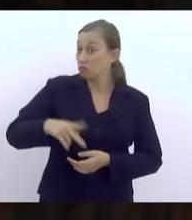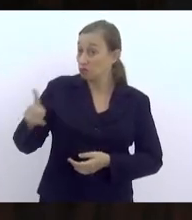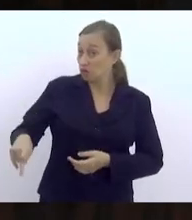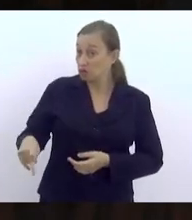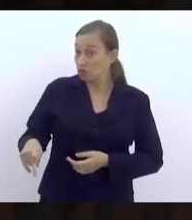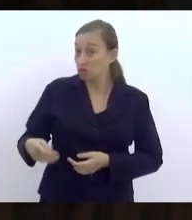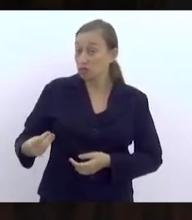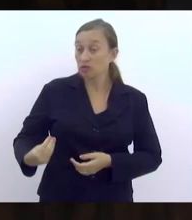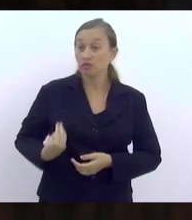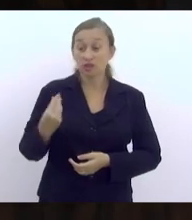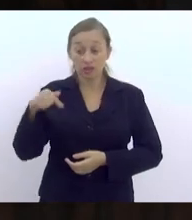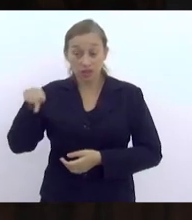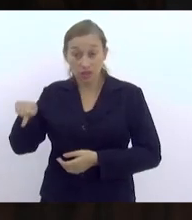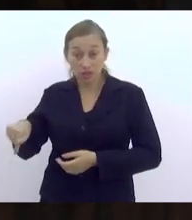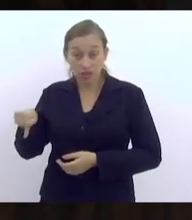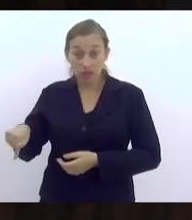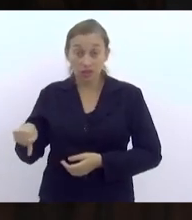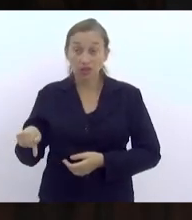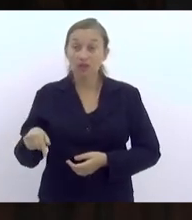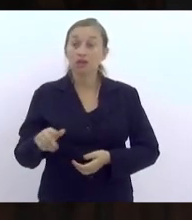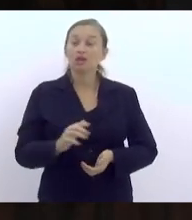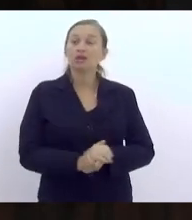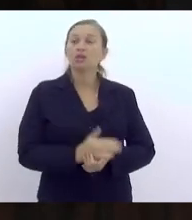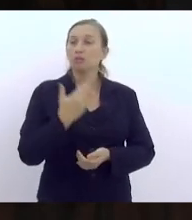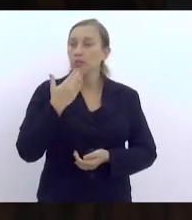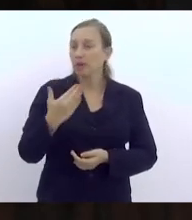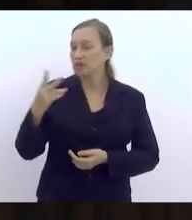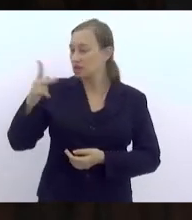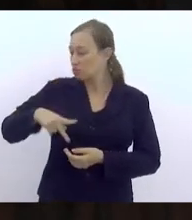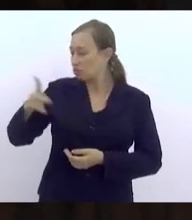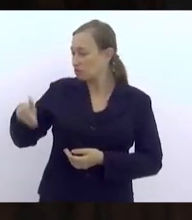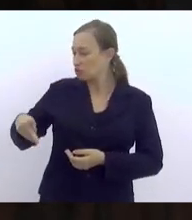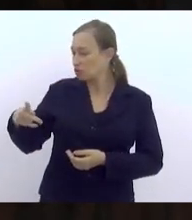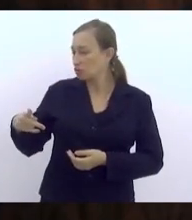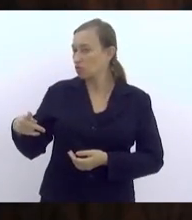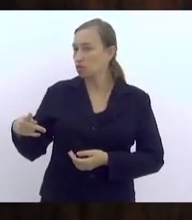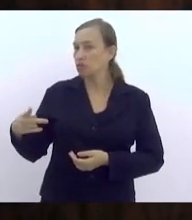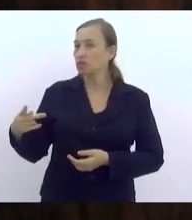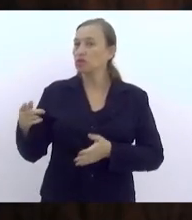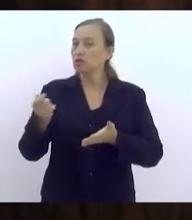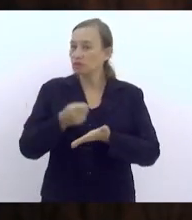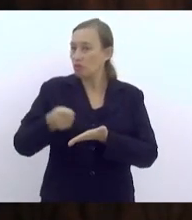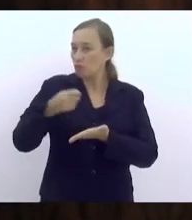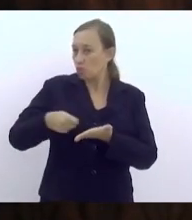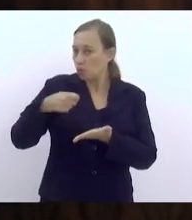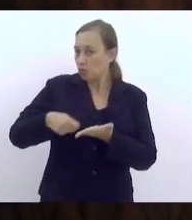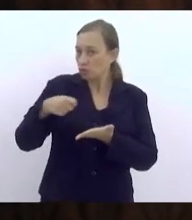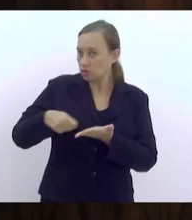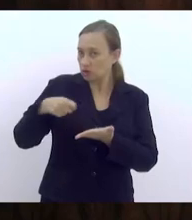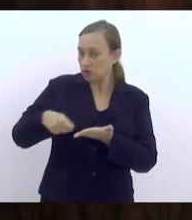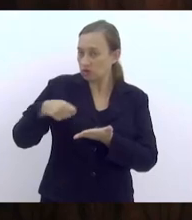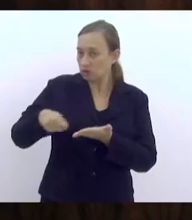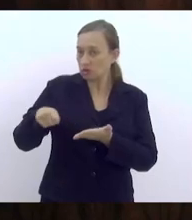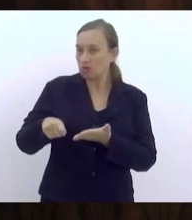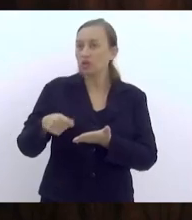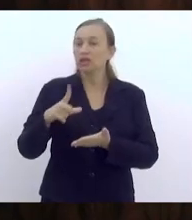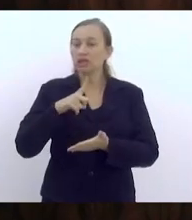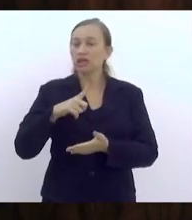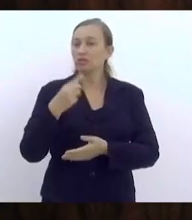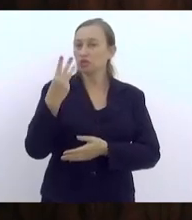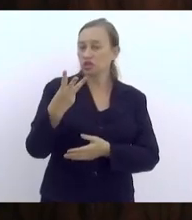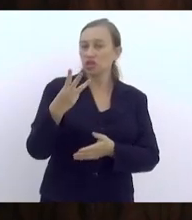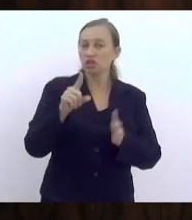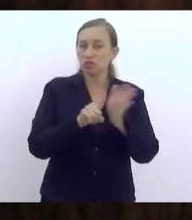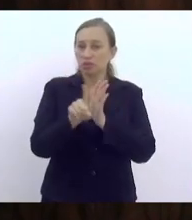estarão aqui disponíveis, aí também peço às professoras que vão fazendo as suas anotações. Então, teremos três perguntas,